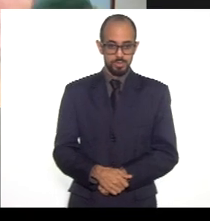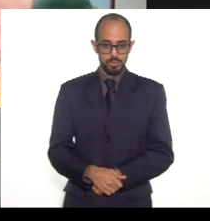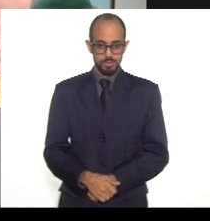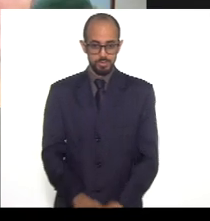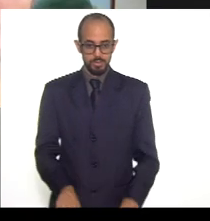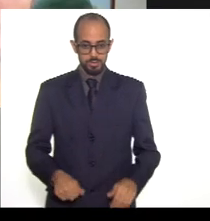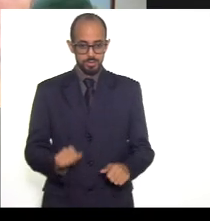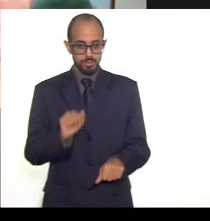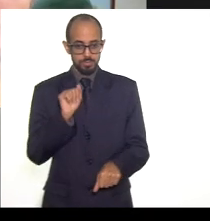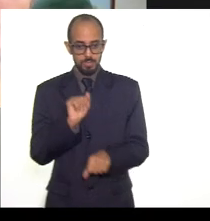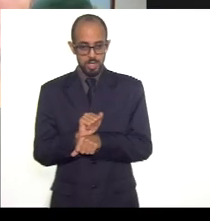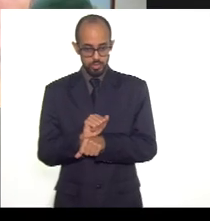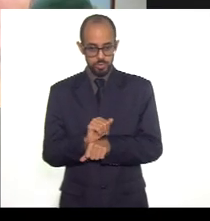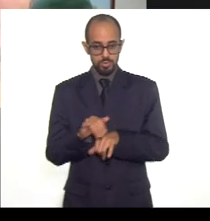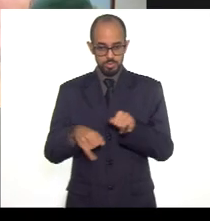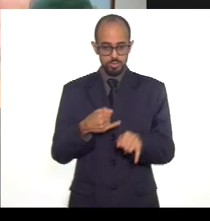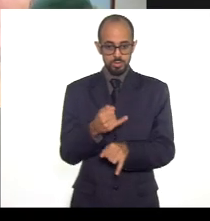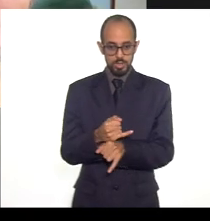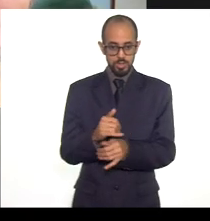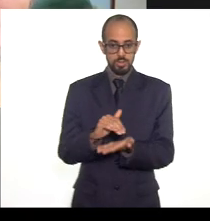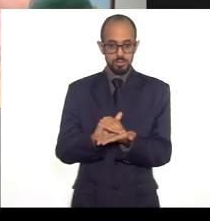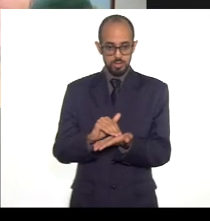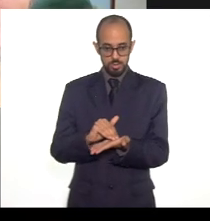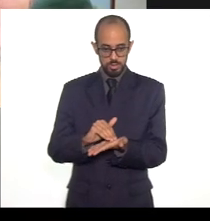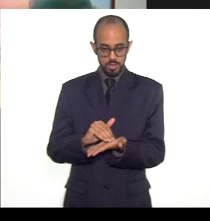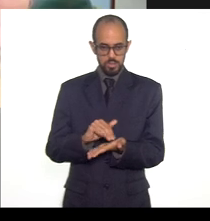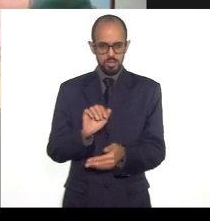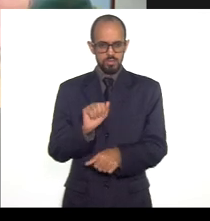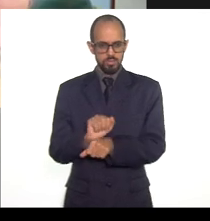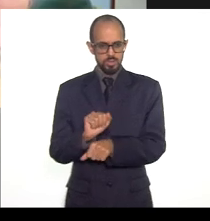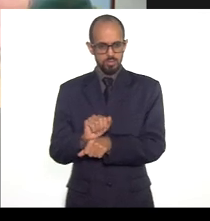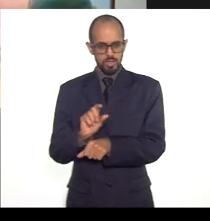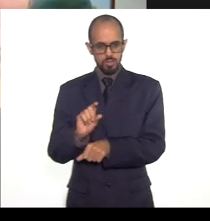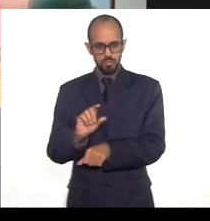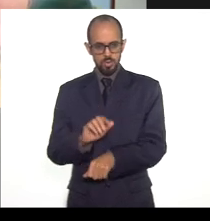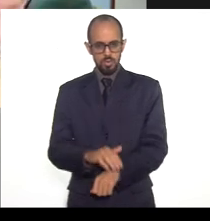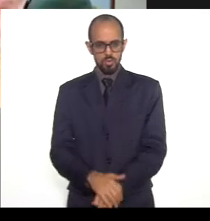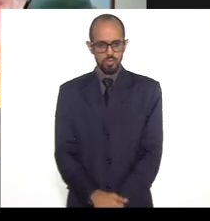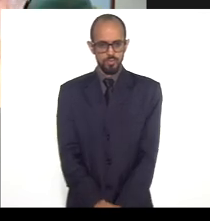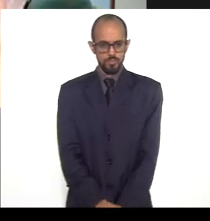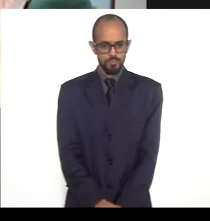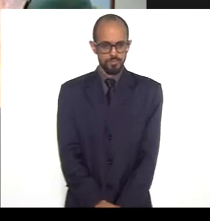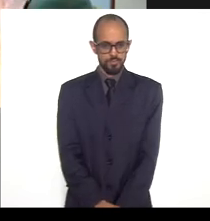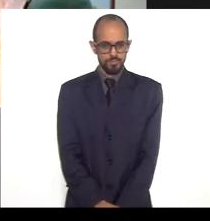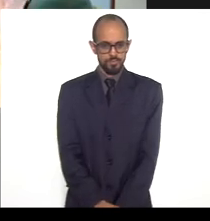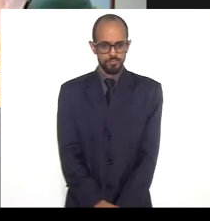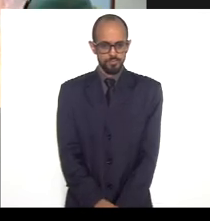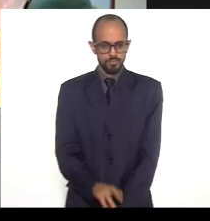congelou? Tá bom Doutora Raquel só um minutinho